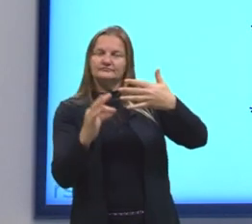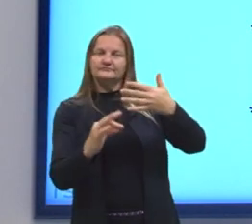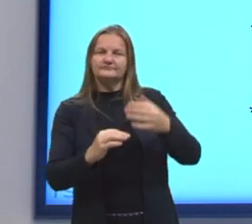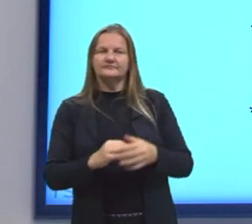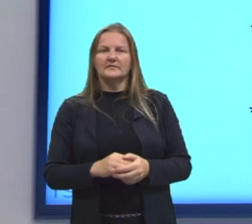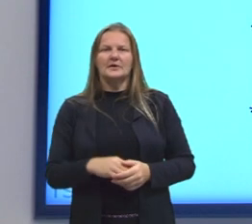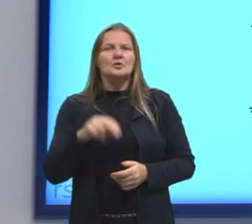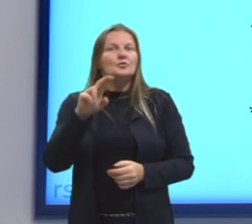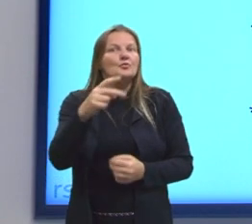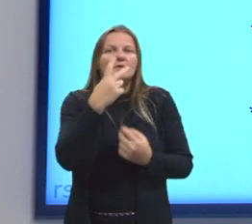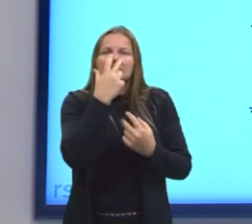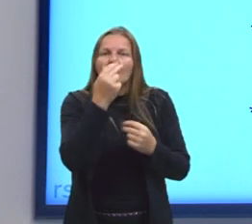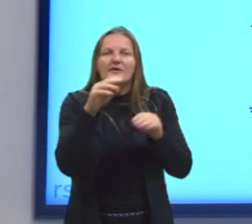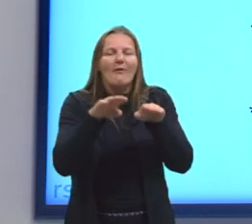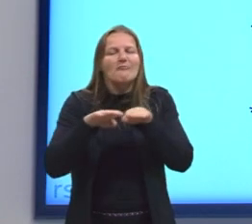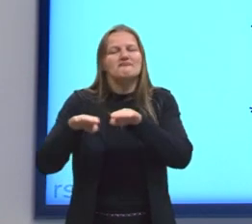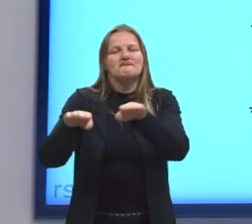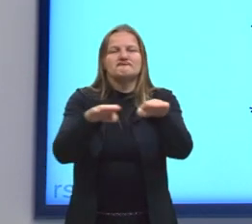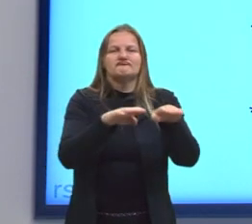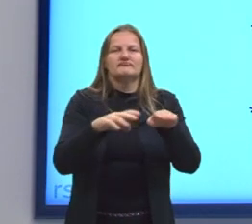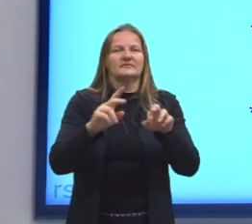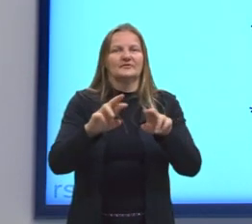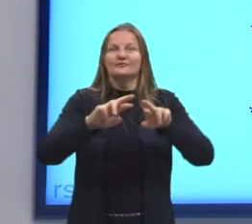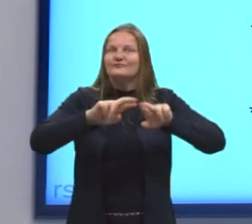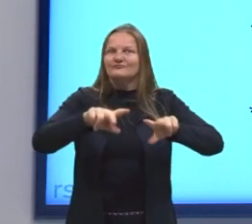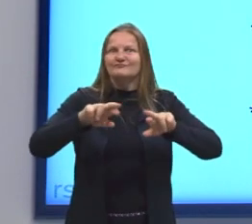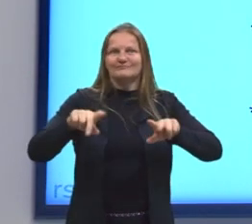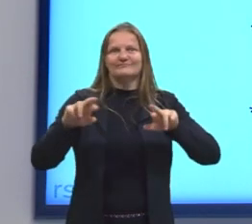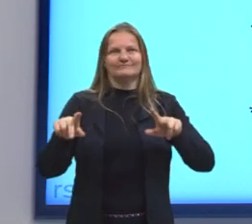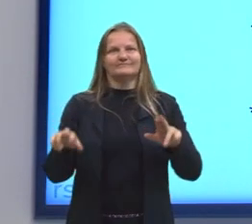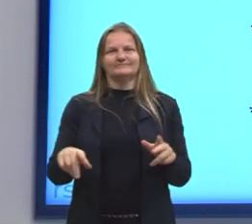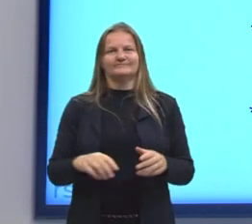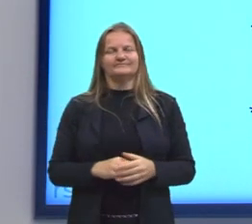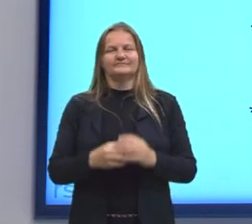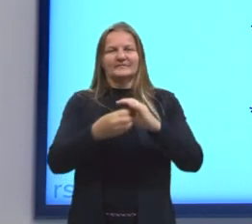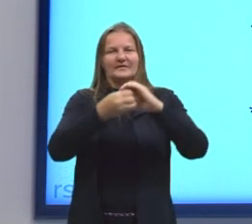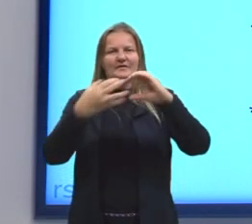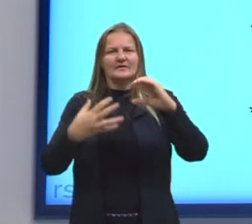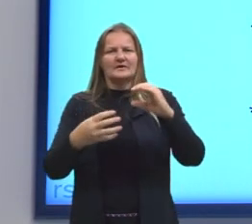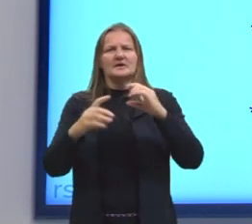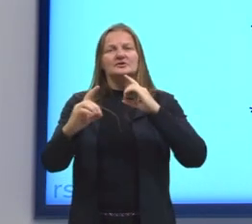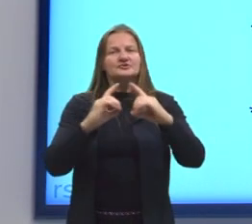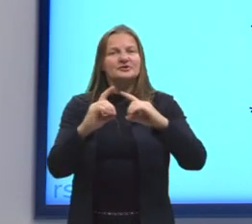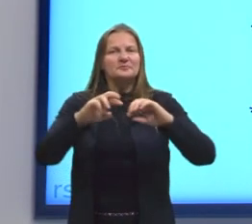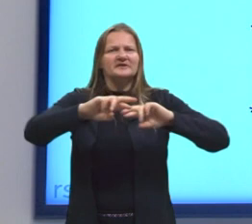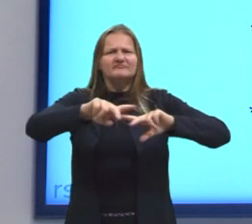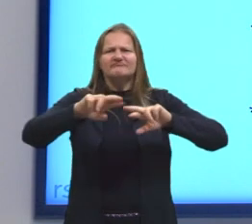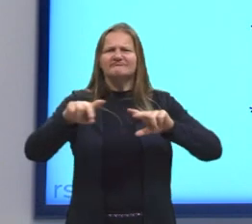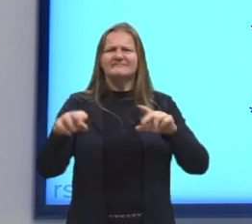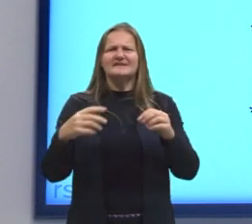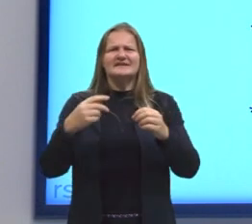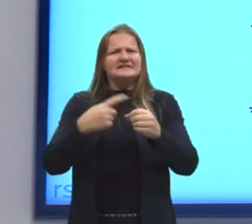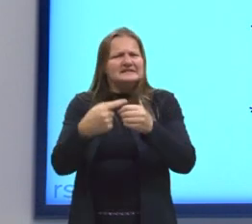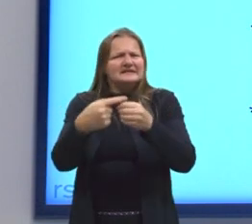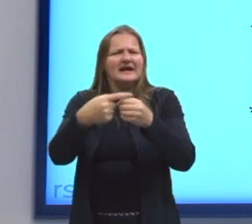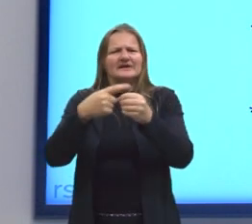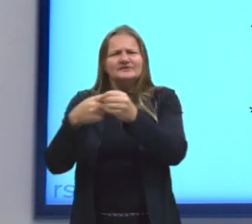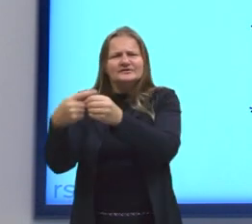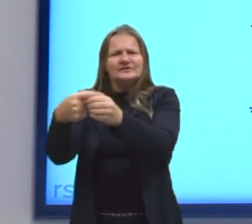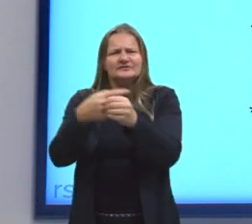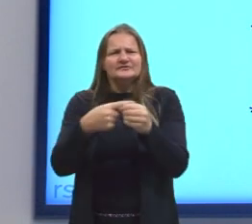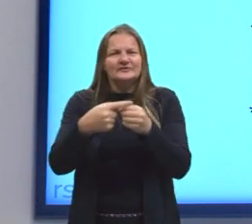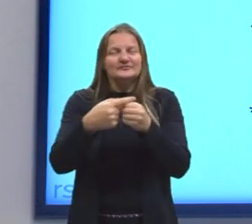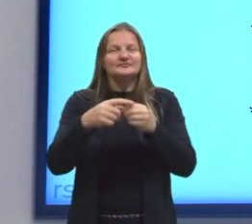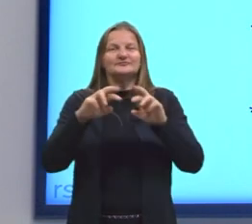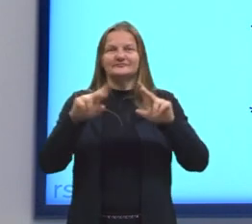é homogênea. Tem várias manifestações na cultura urbana. Diversas dinâmicas das cidades. Então, de